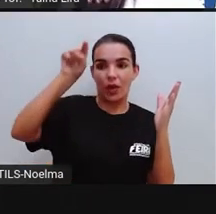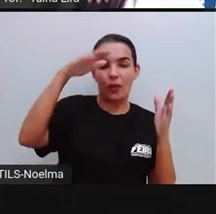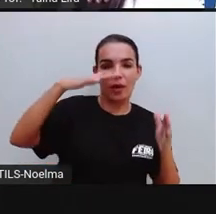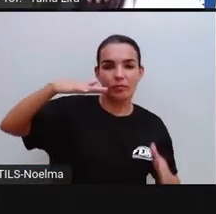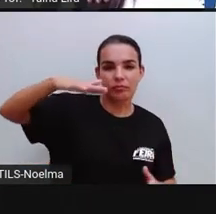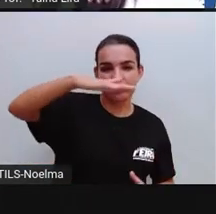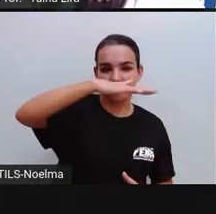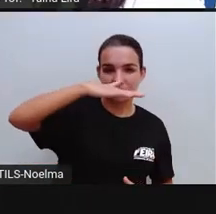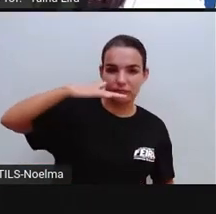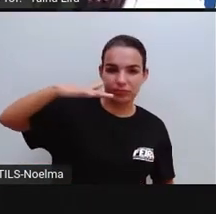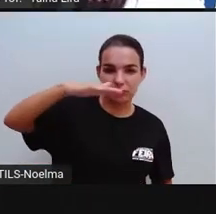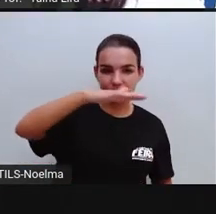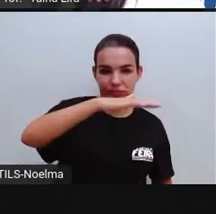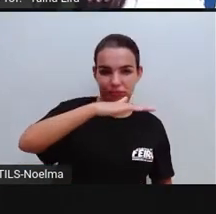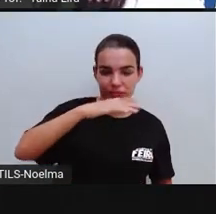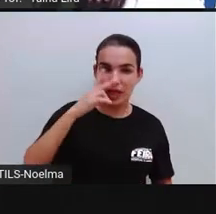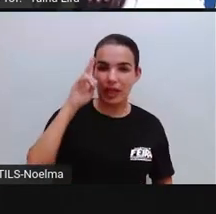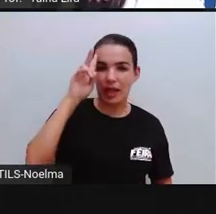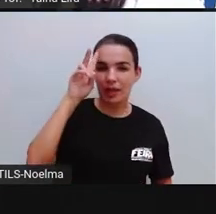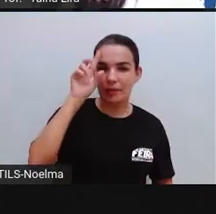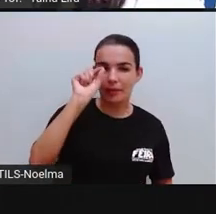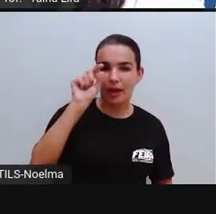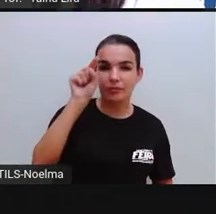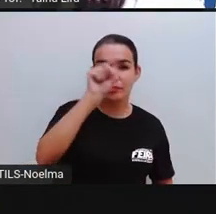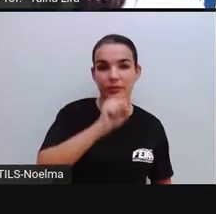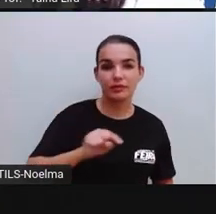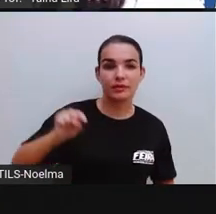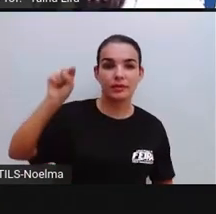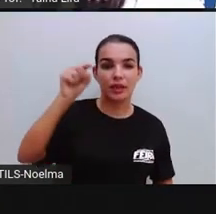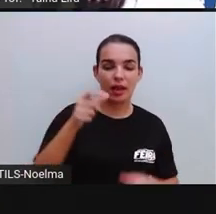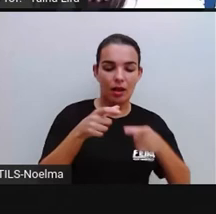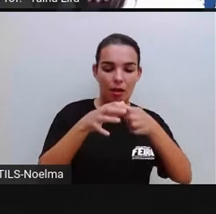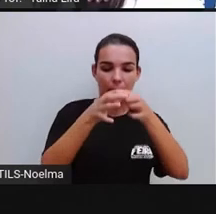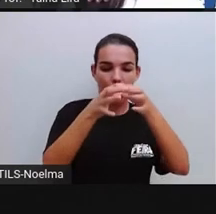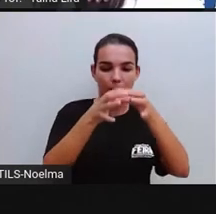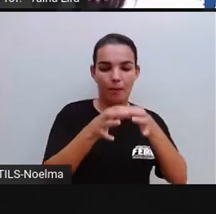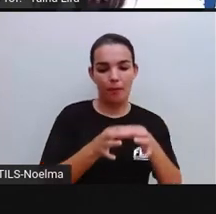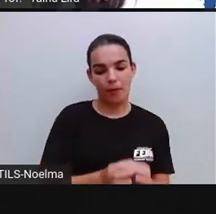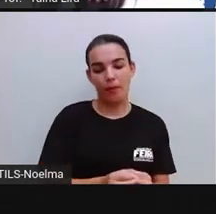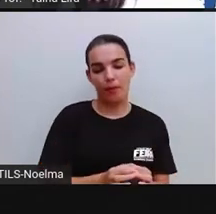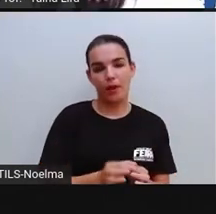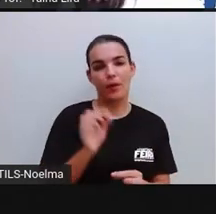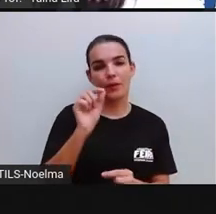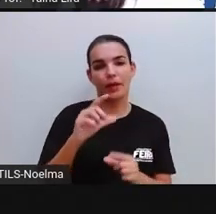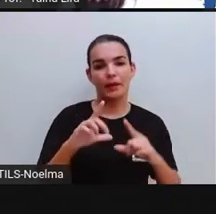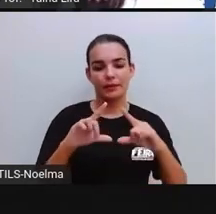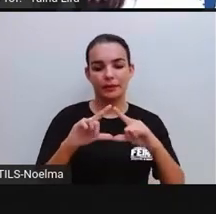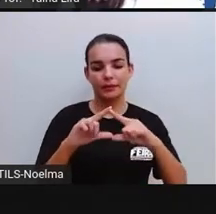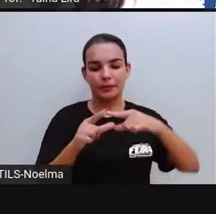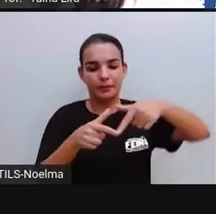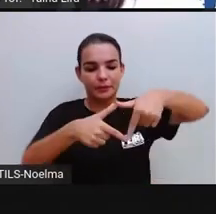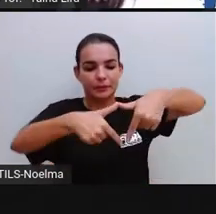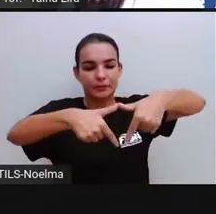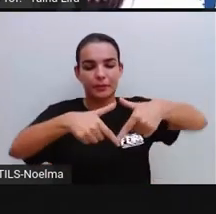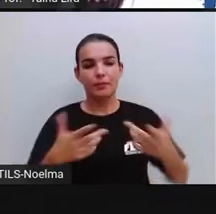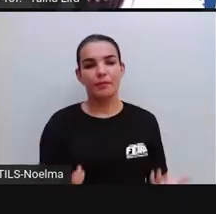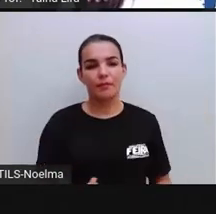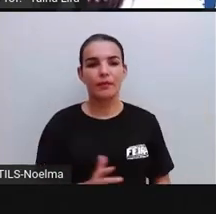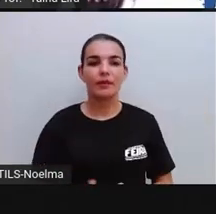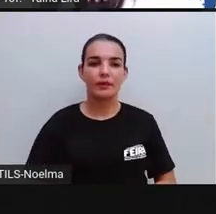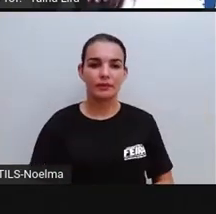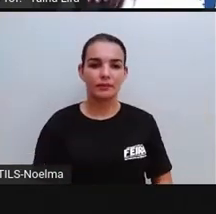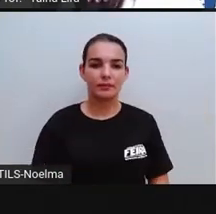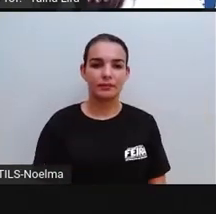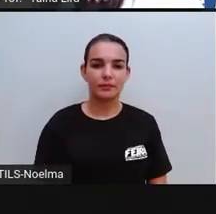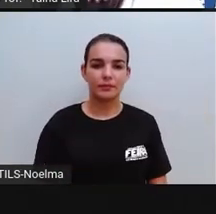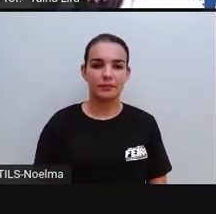lembrando aí o círculo, tá? E aqui, ó, a parte triangular, lembrando